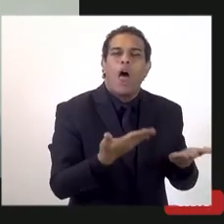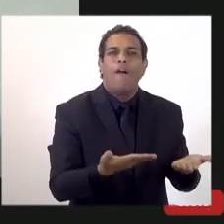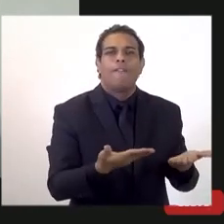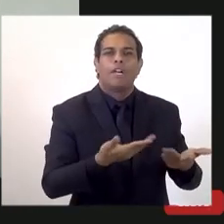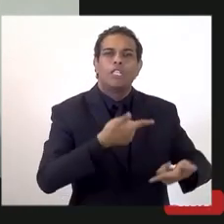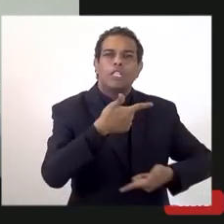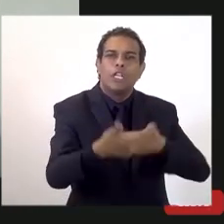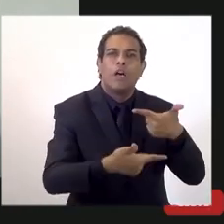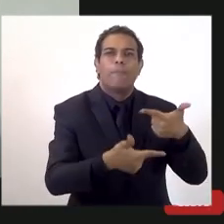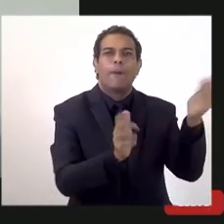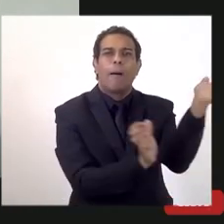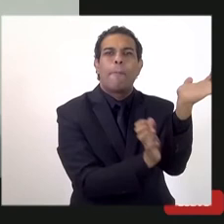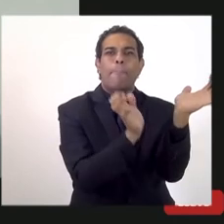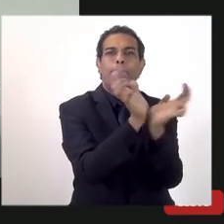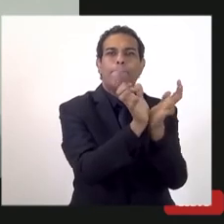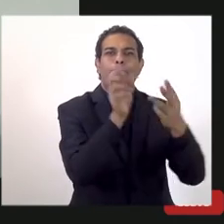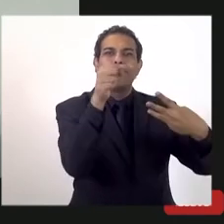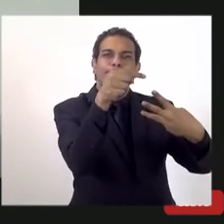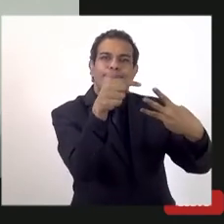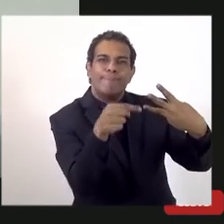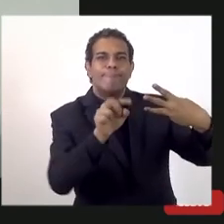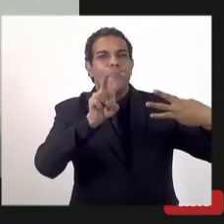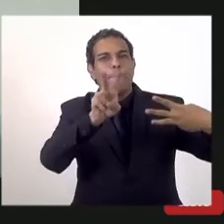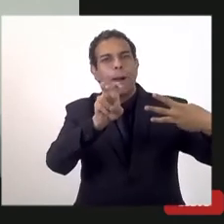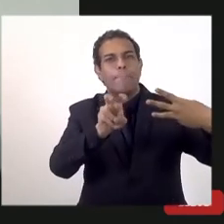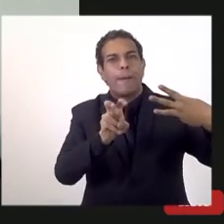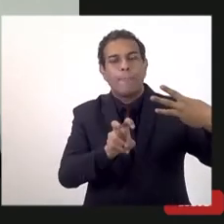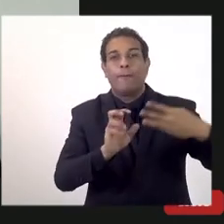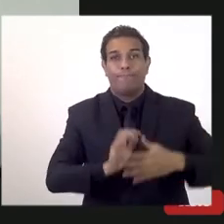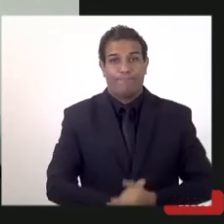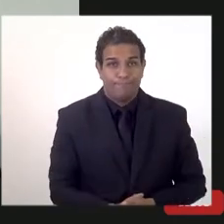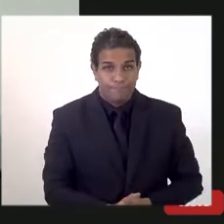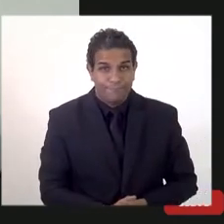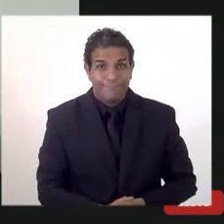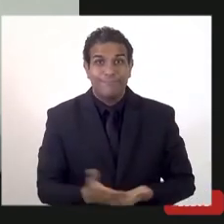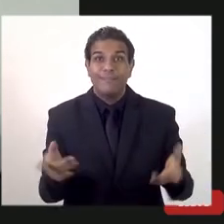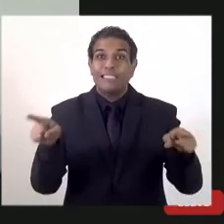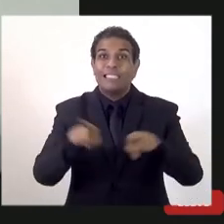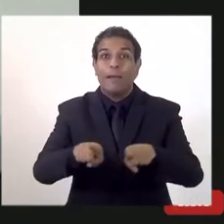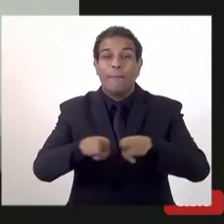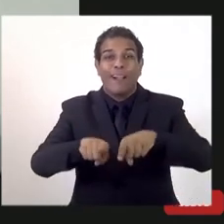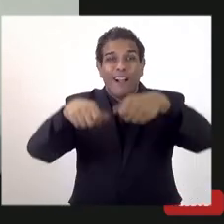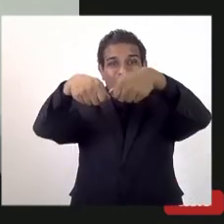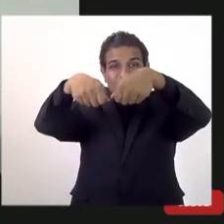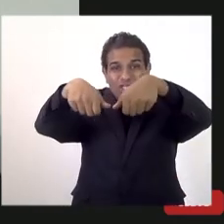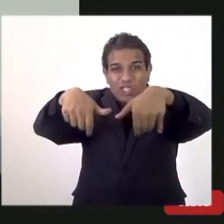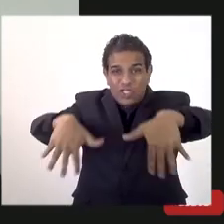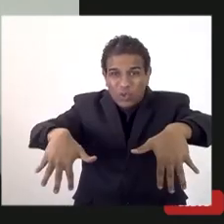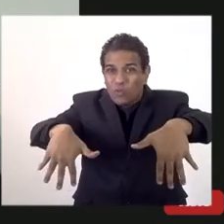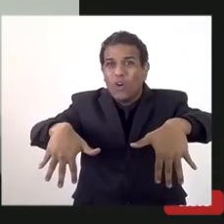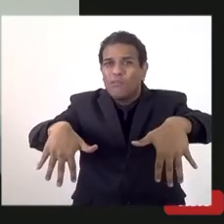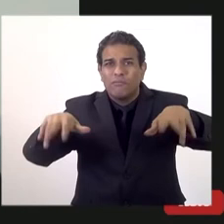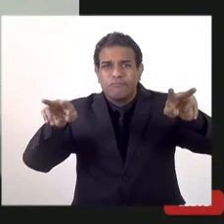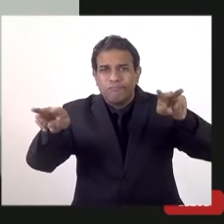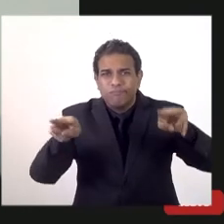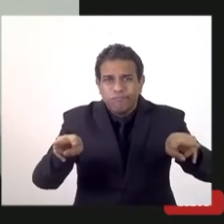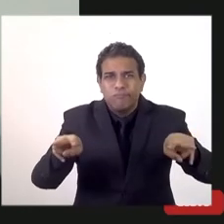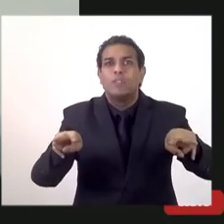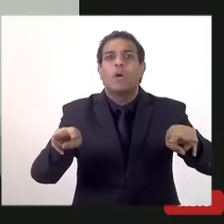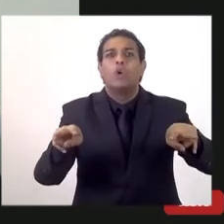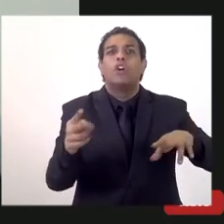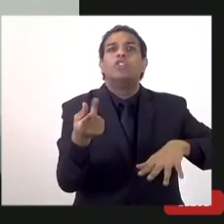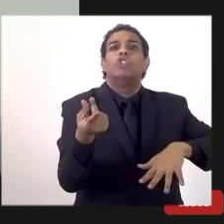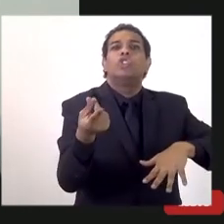essas burocracias e transparente, na verdade. Com relação à infraestrutura, eu acho que é o momento do fundo de